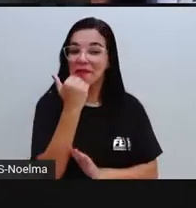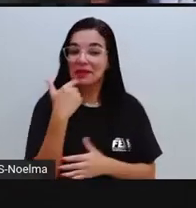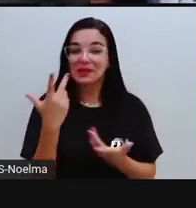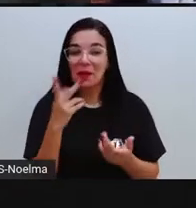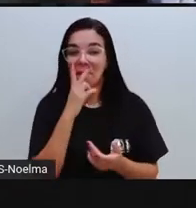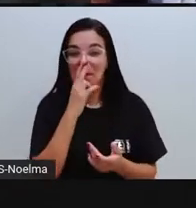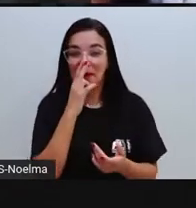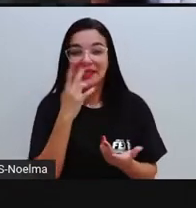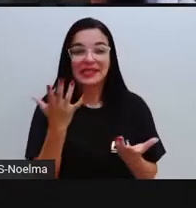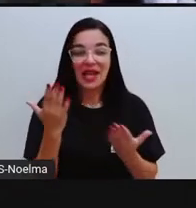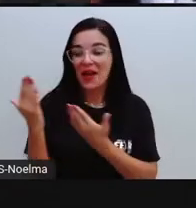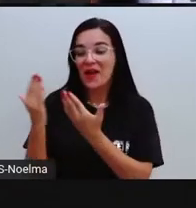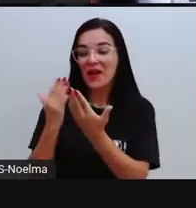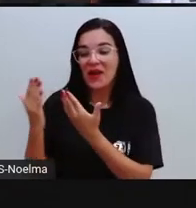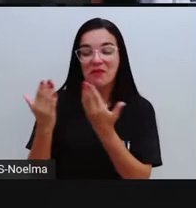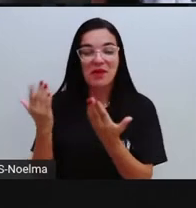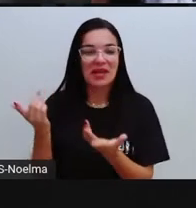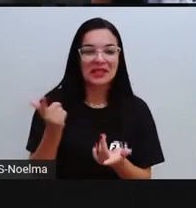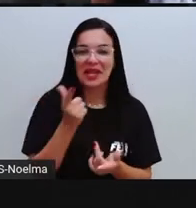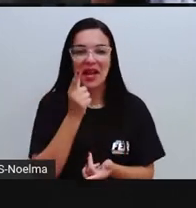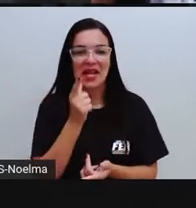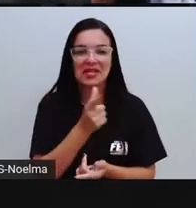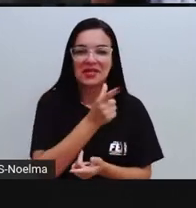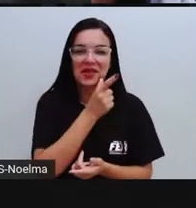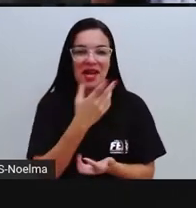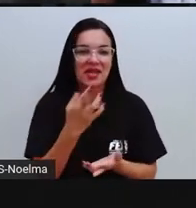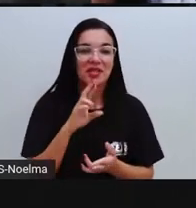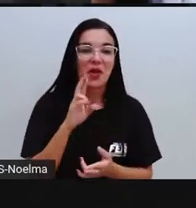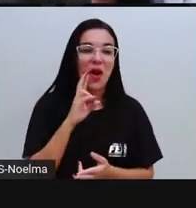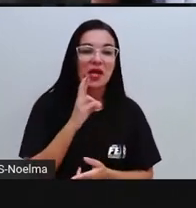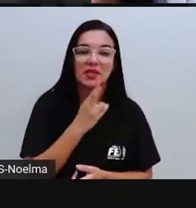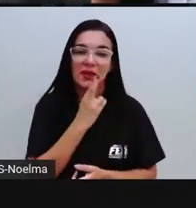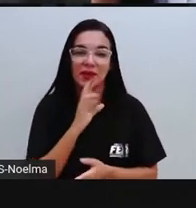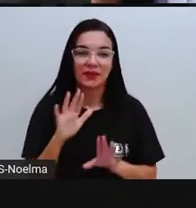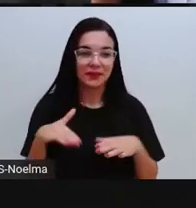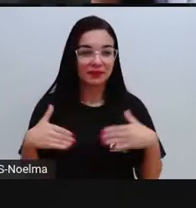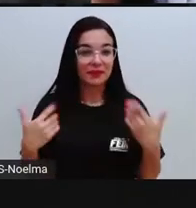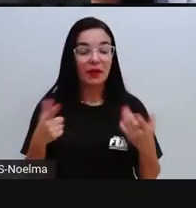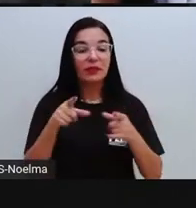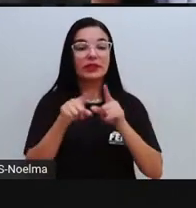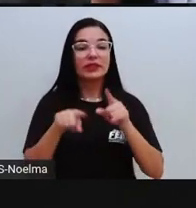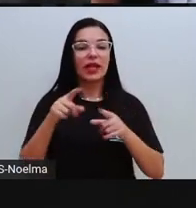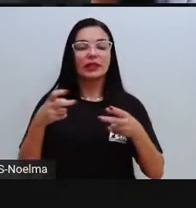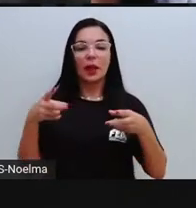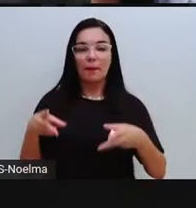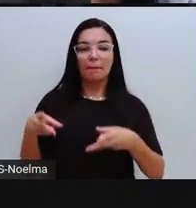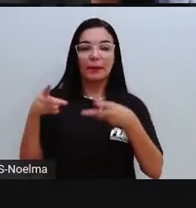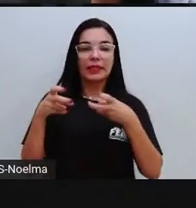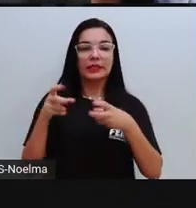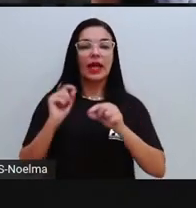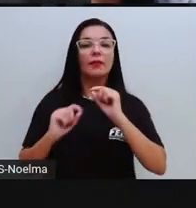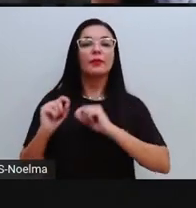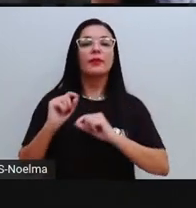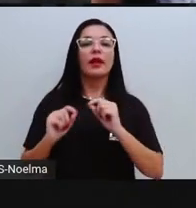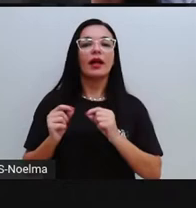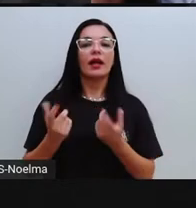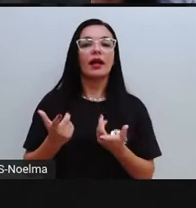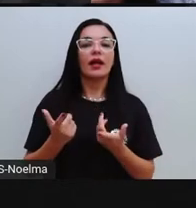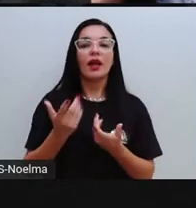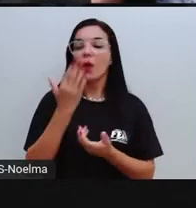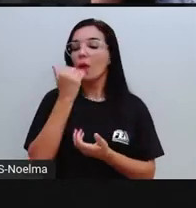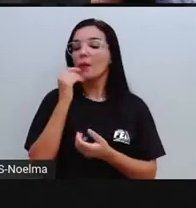estivessem aí numa lanchonete, um restaurante. O que vocês percebem? Do que as plantas estão se